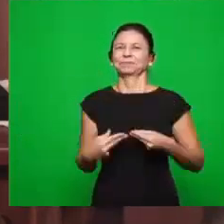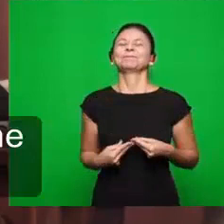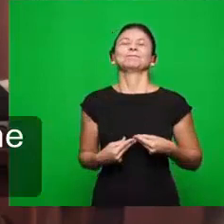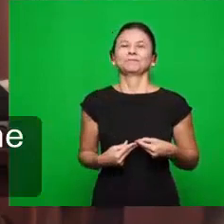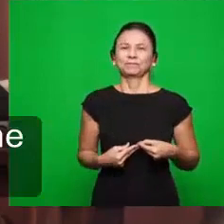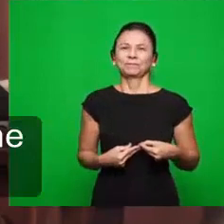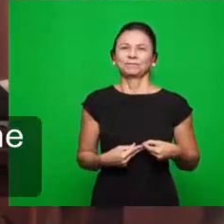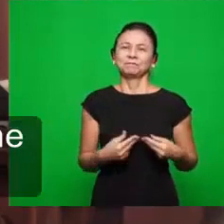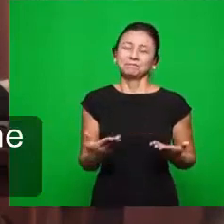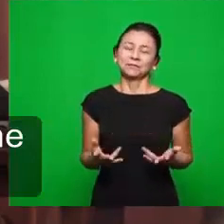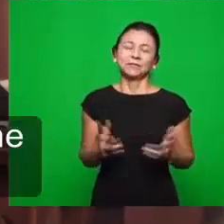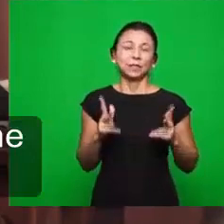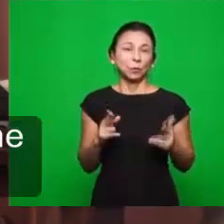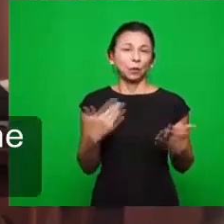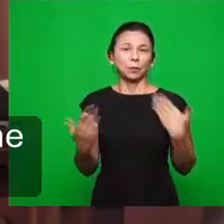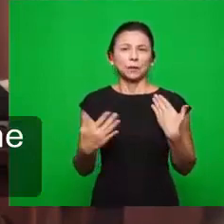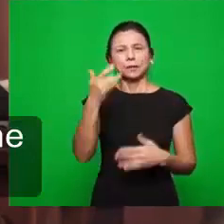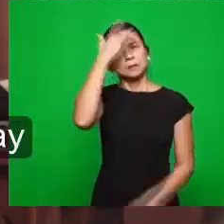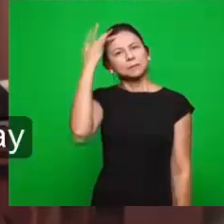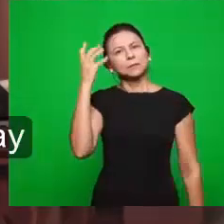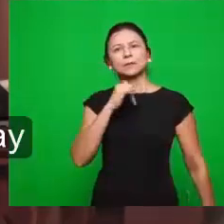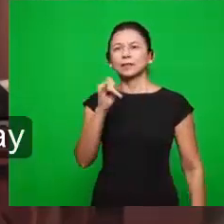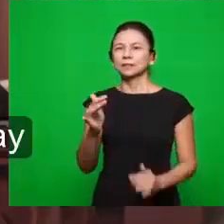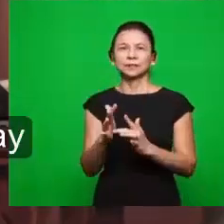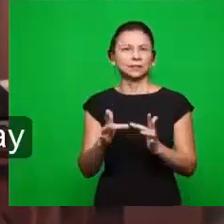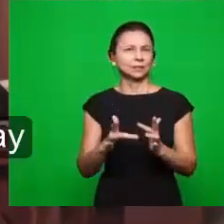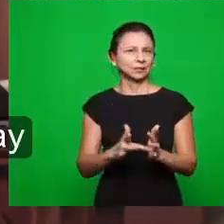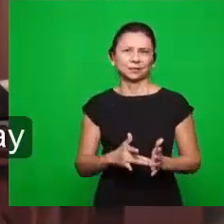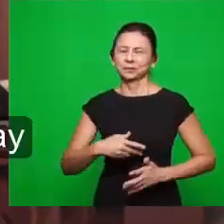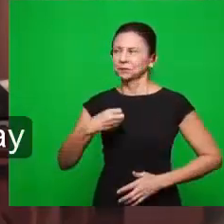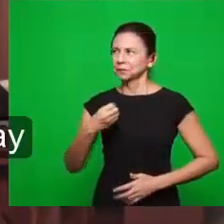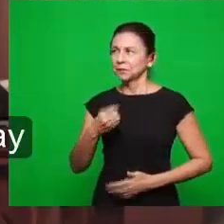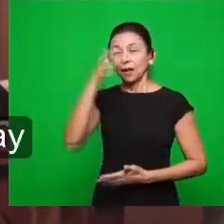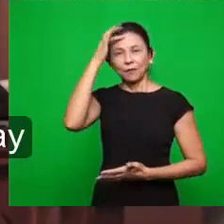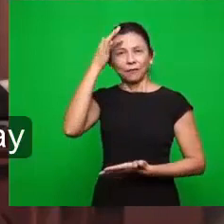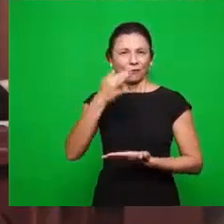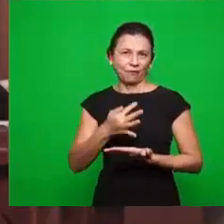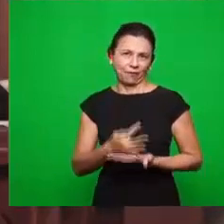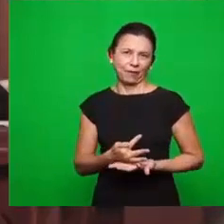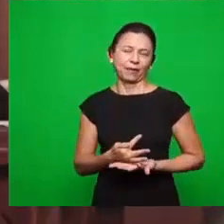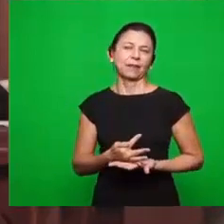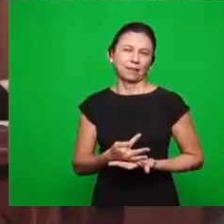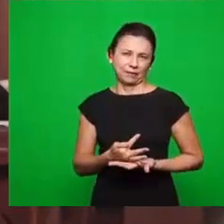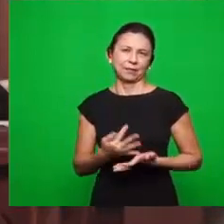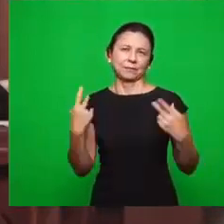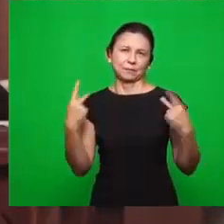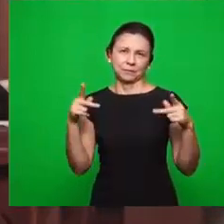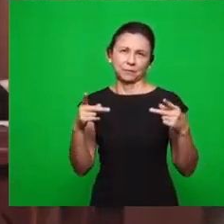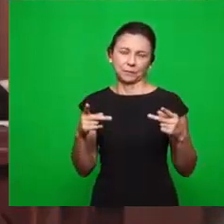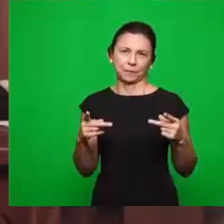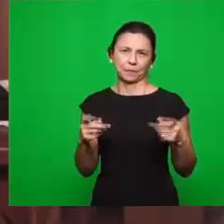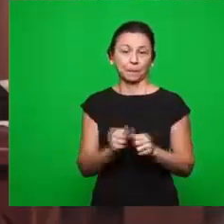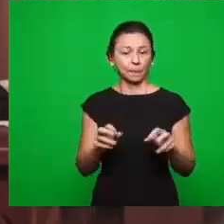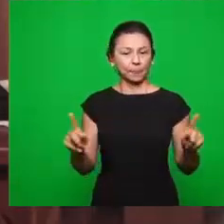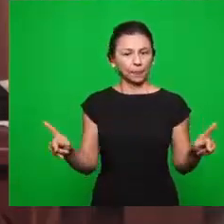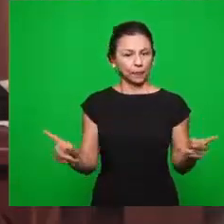Todo mundo fala de Jesus, todo mundo fala de fé. O livro de Apocalipse está sendo explorado. Aliás, não é de agora. O